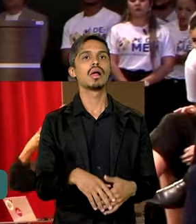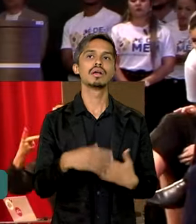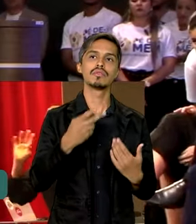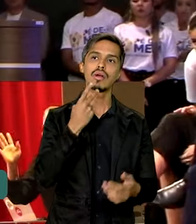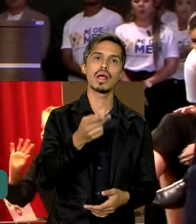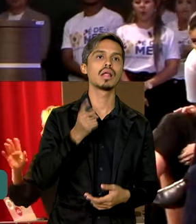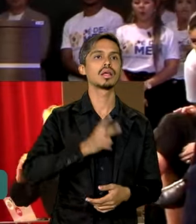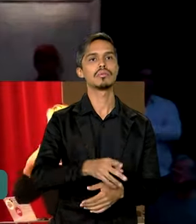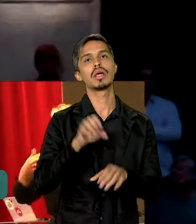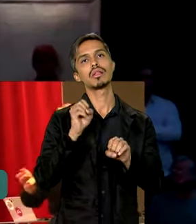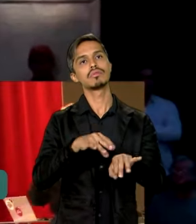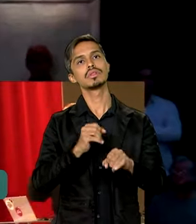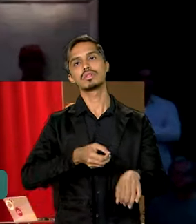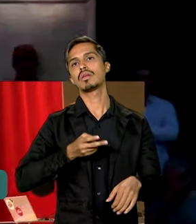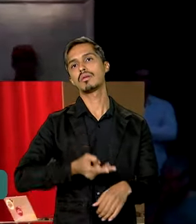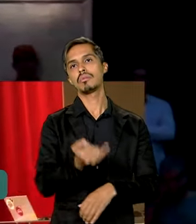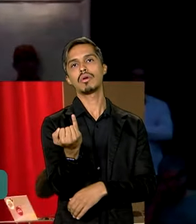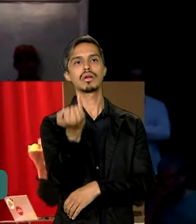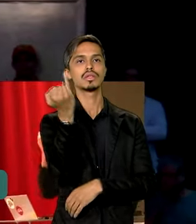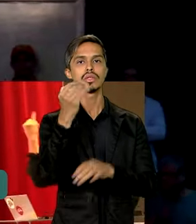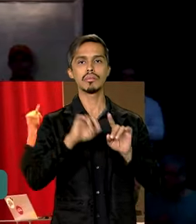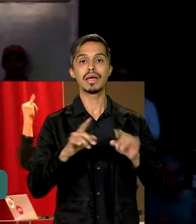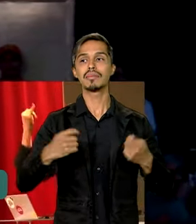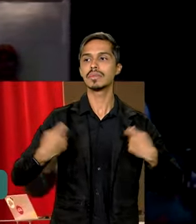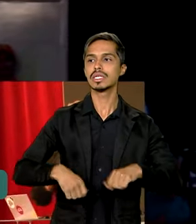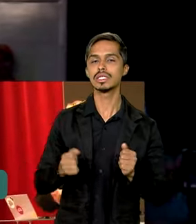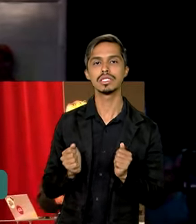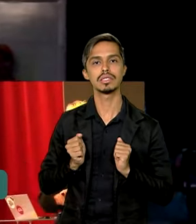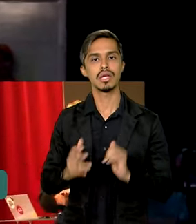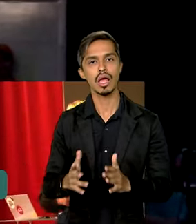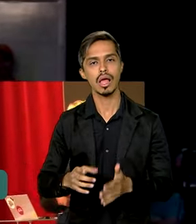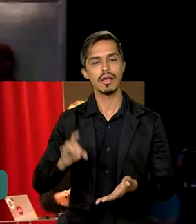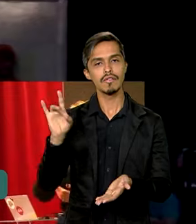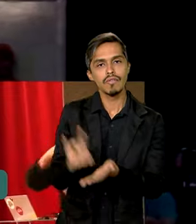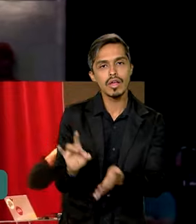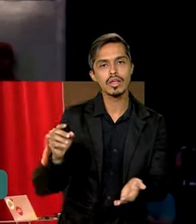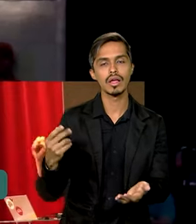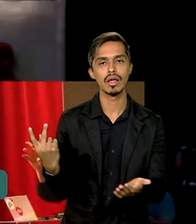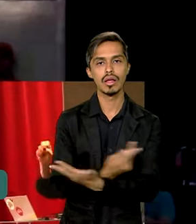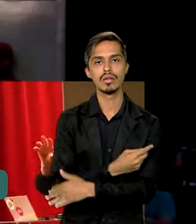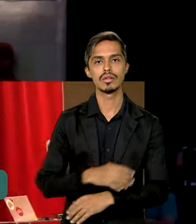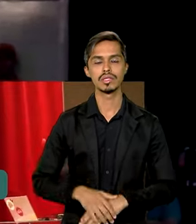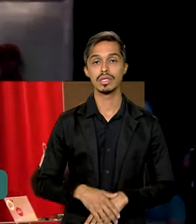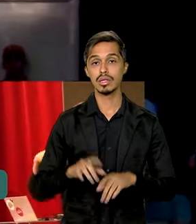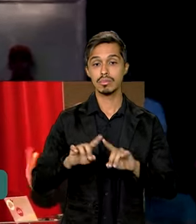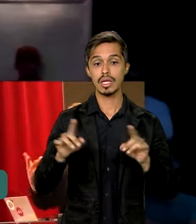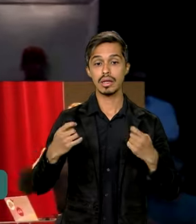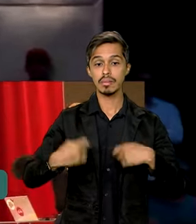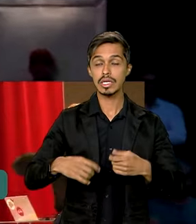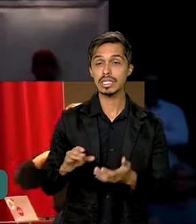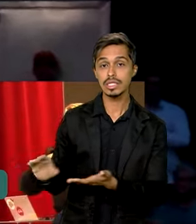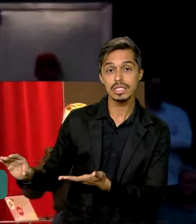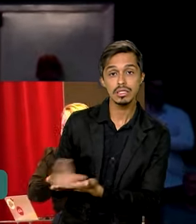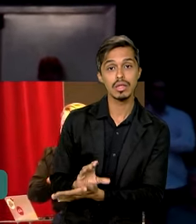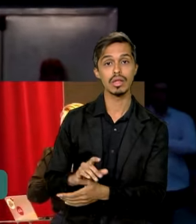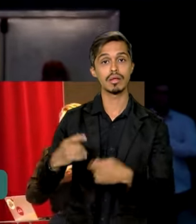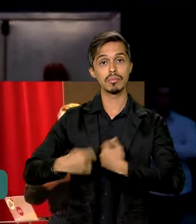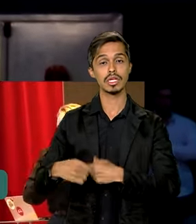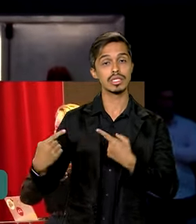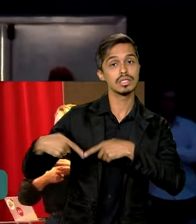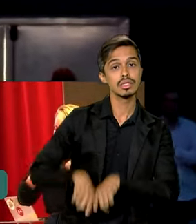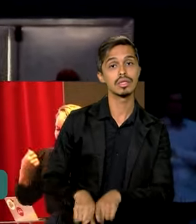retórica, a educação é importante e vir para a prática. E a educação para vir para a prática precisa de investimento, precisa de